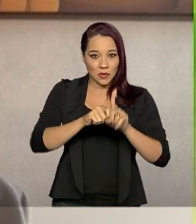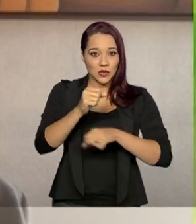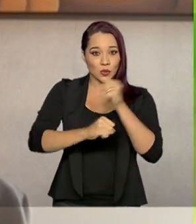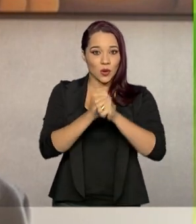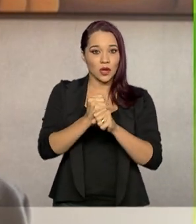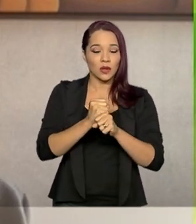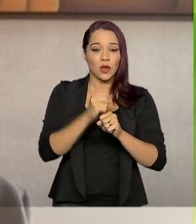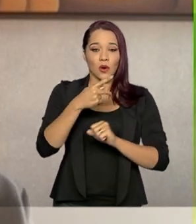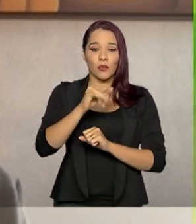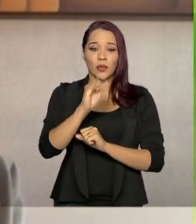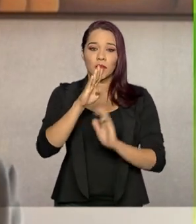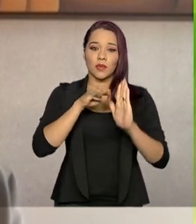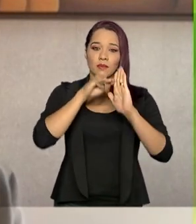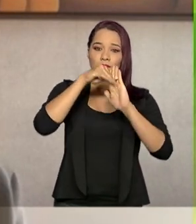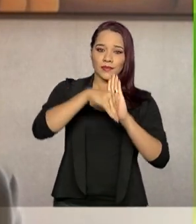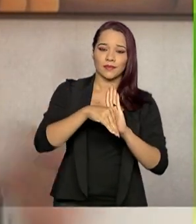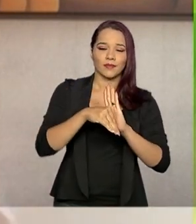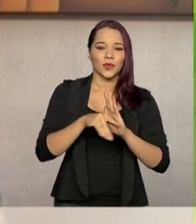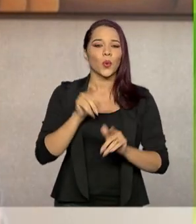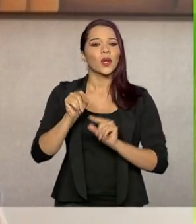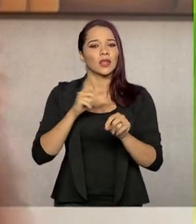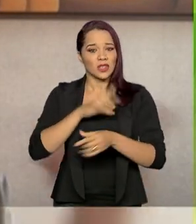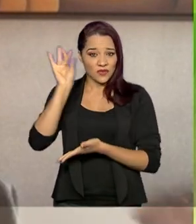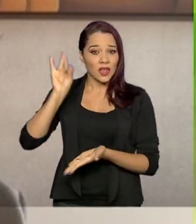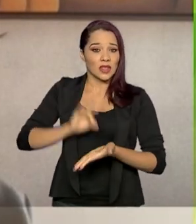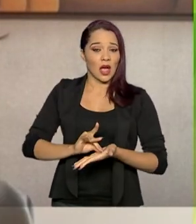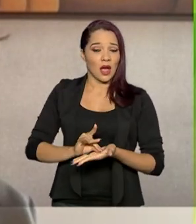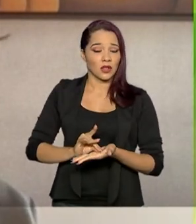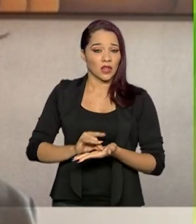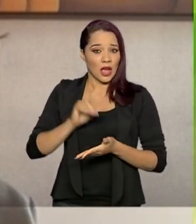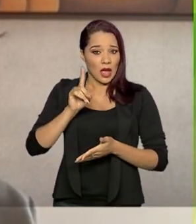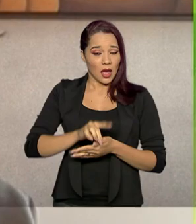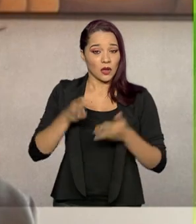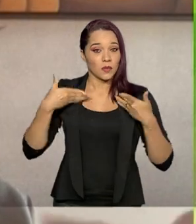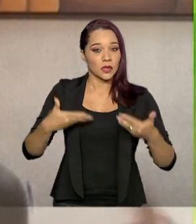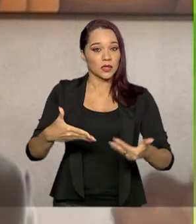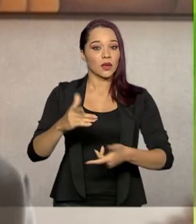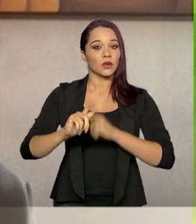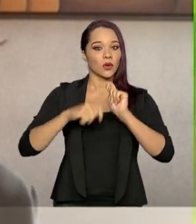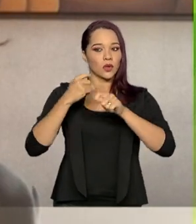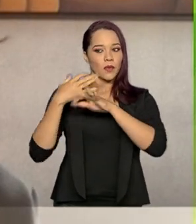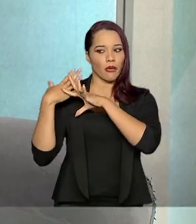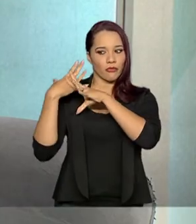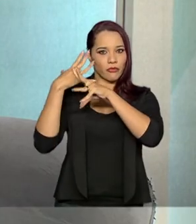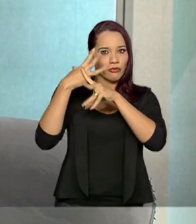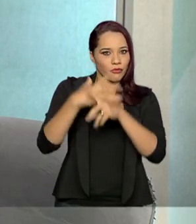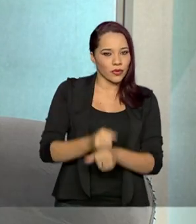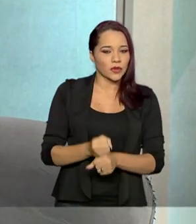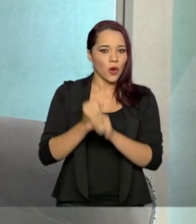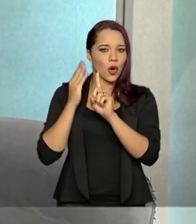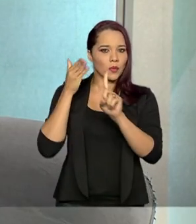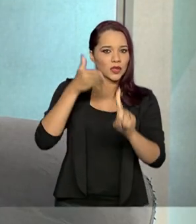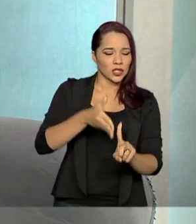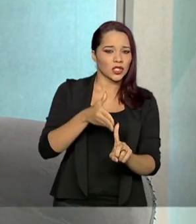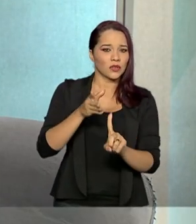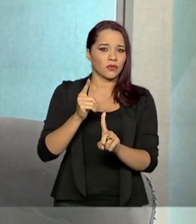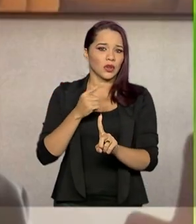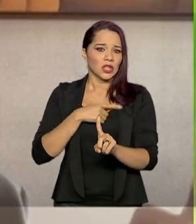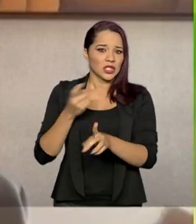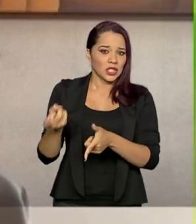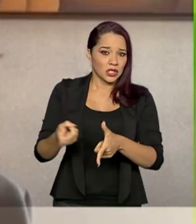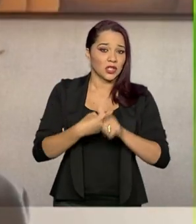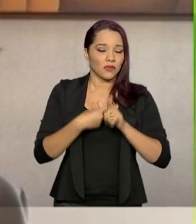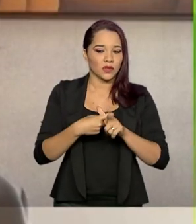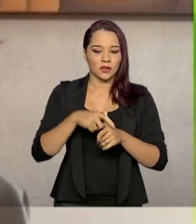9,7%. O que a gente tem de concreto é que recentemente o Ministério da Economia revisou a meta de déficit primário